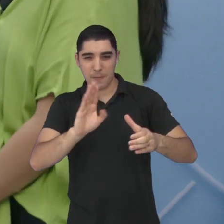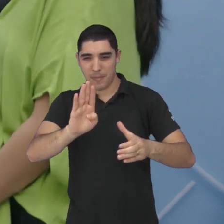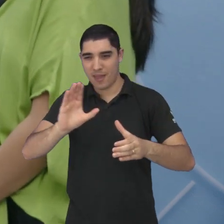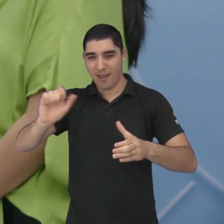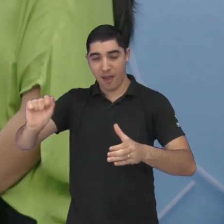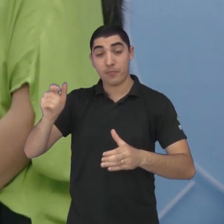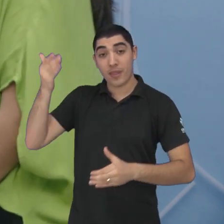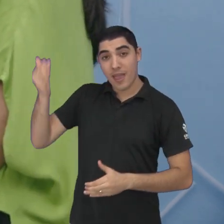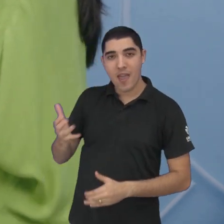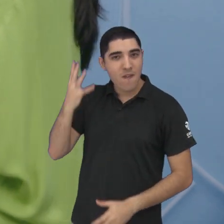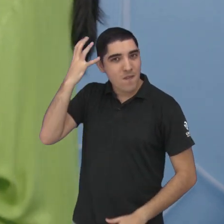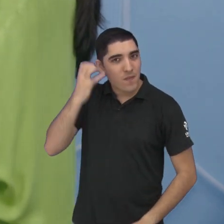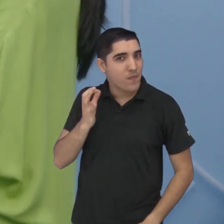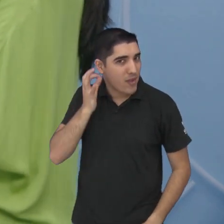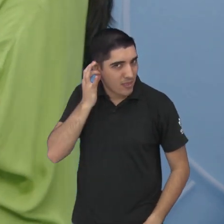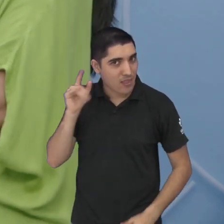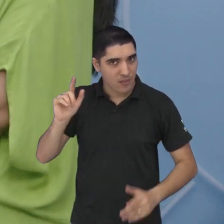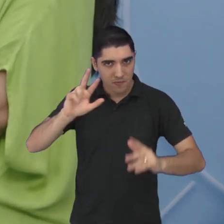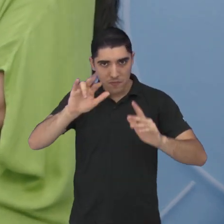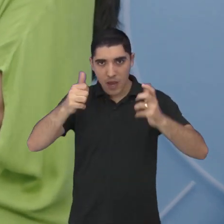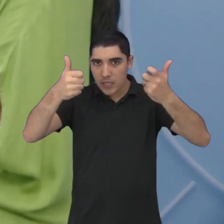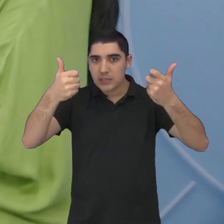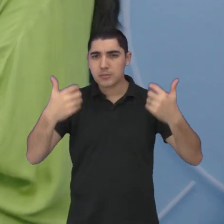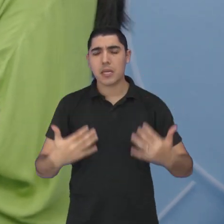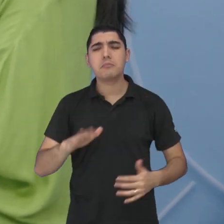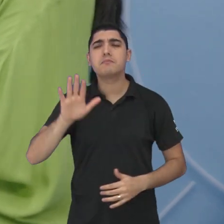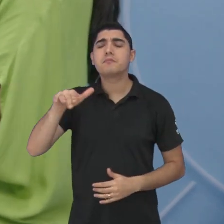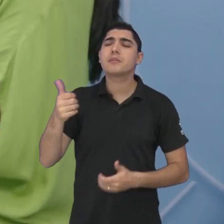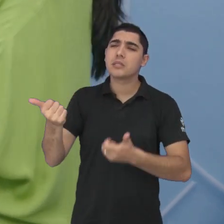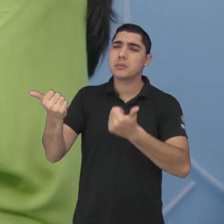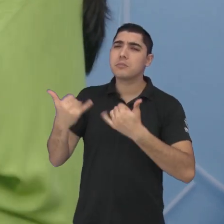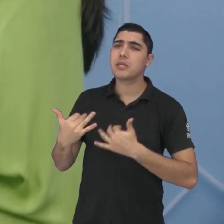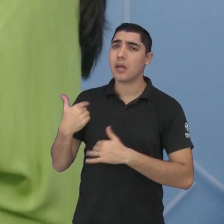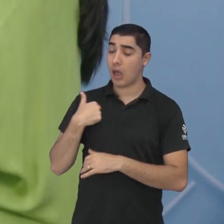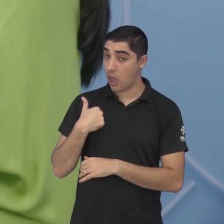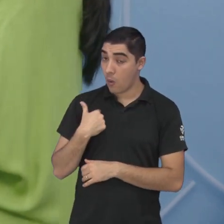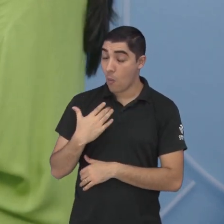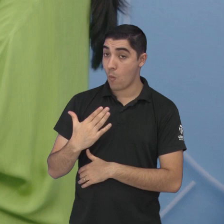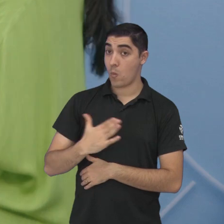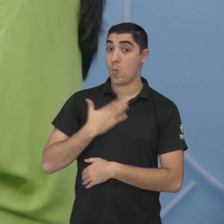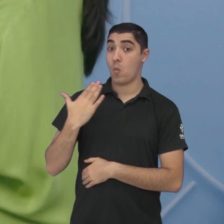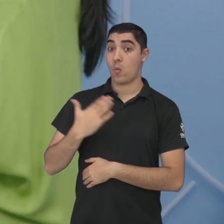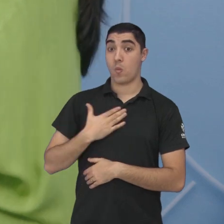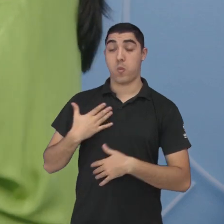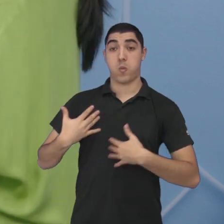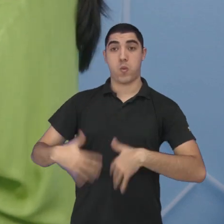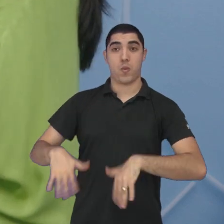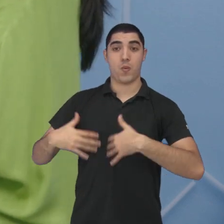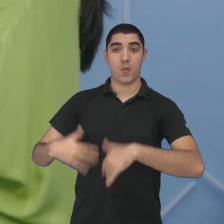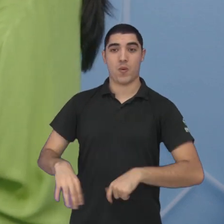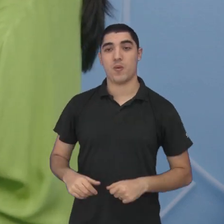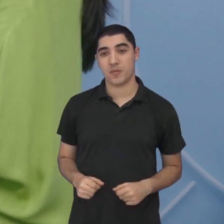Fernanda Santos, né, Fê? Conta para a gente. Eu confesso, como já adiantei, me assustou?